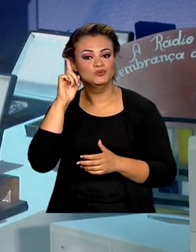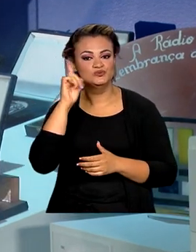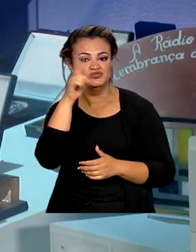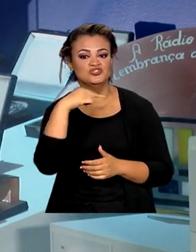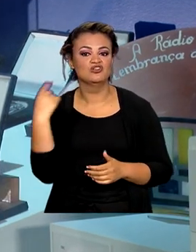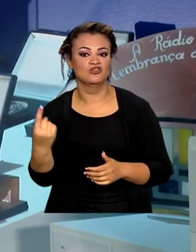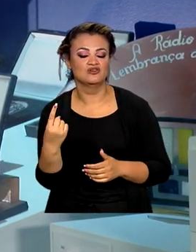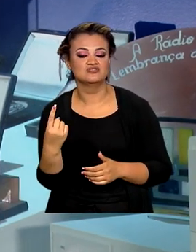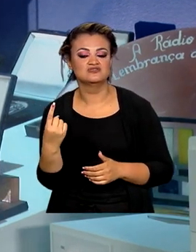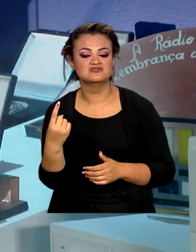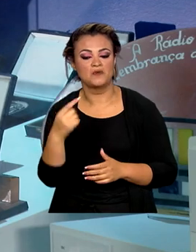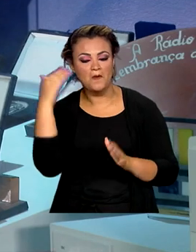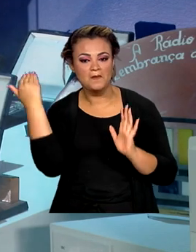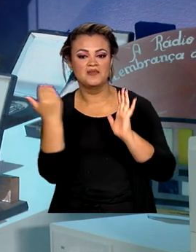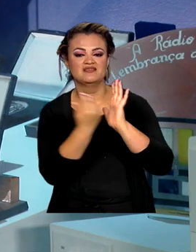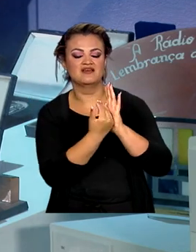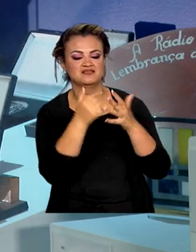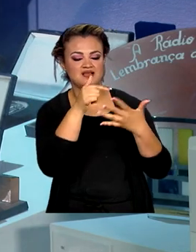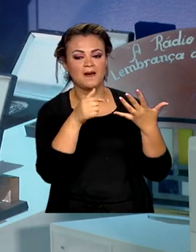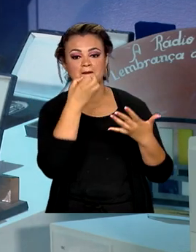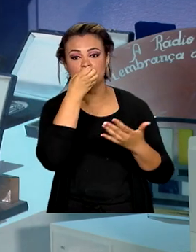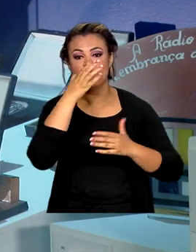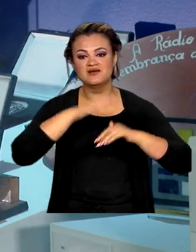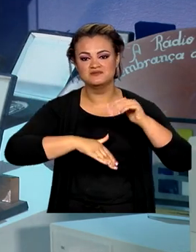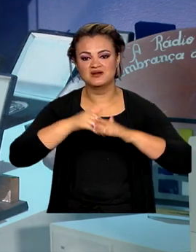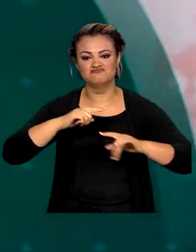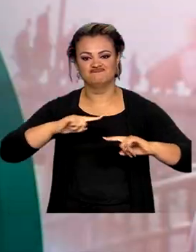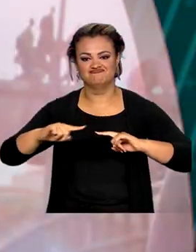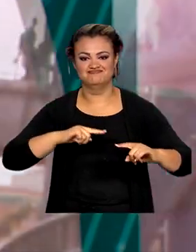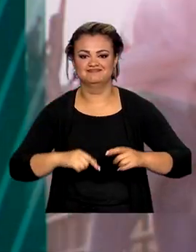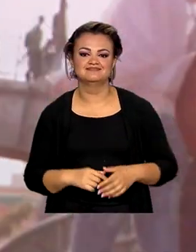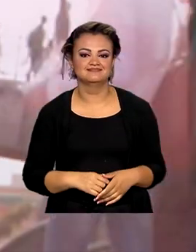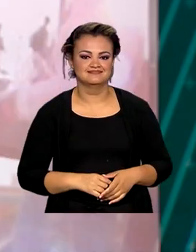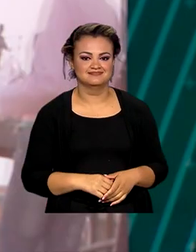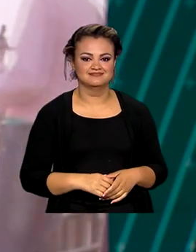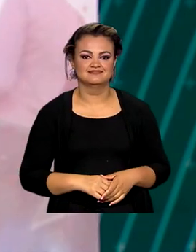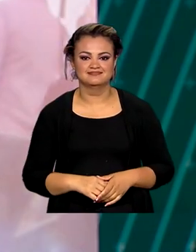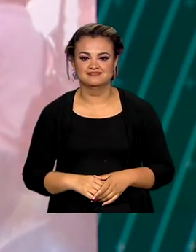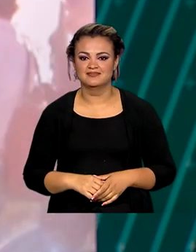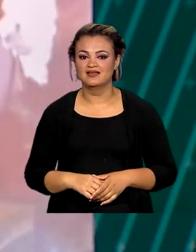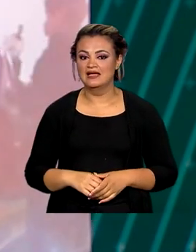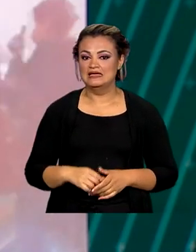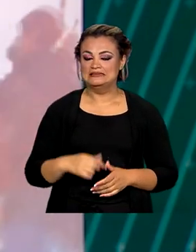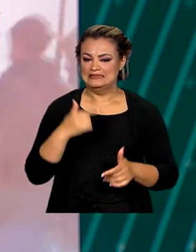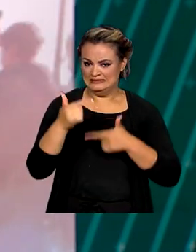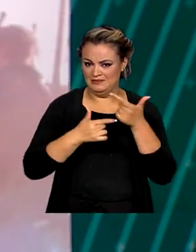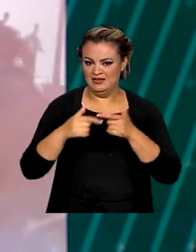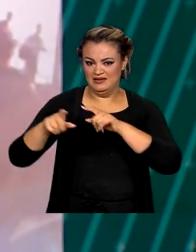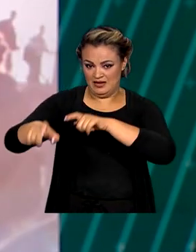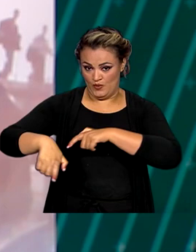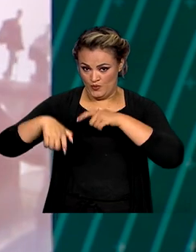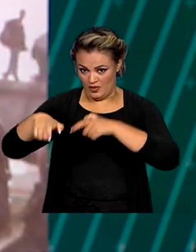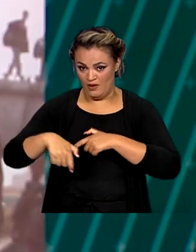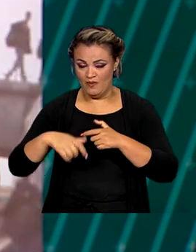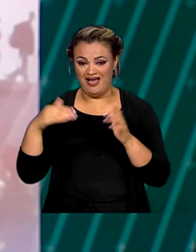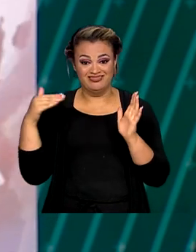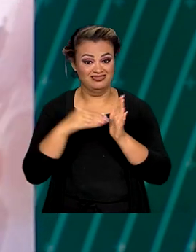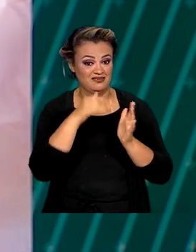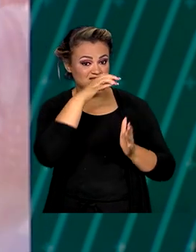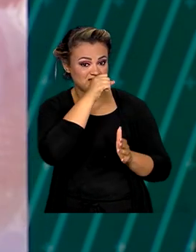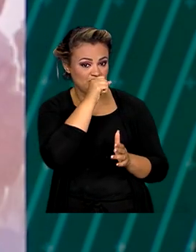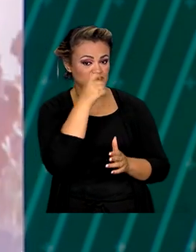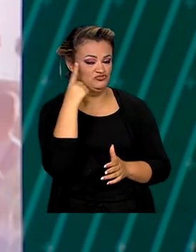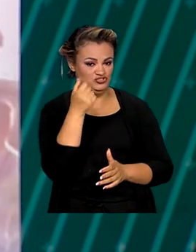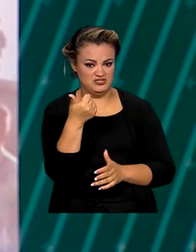está cumprindo as boas práticas de governança. Produtores rurais têm até este sábado,